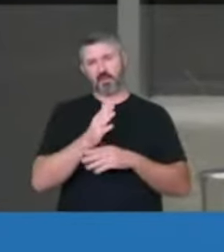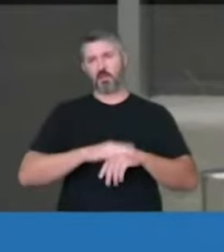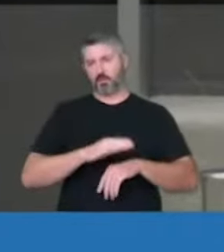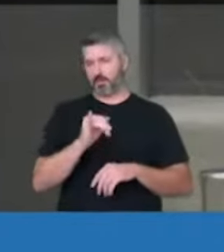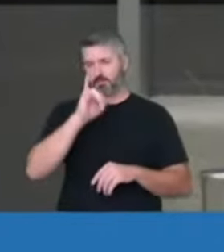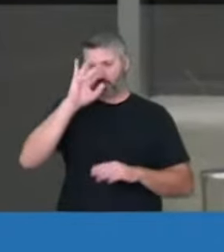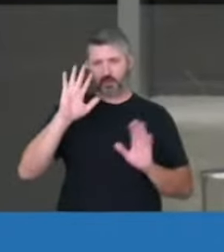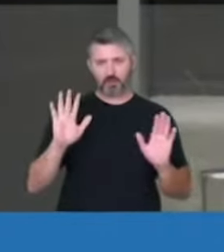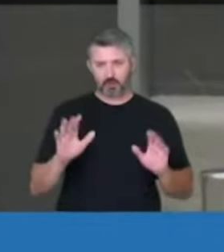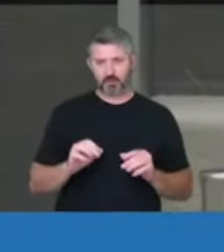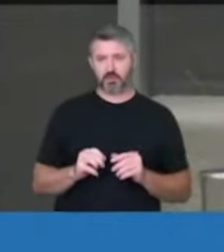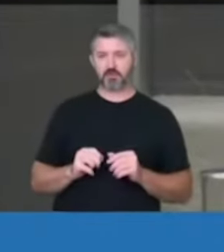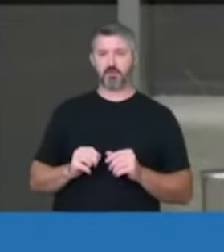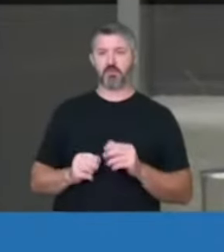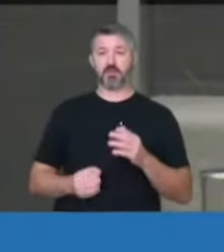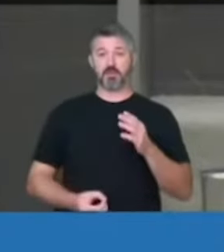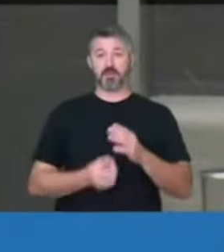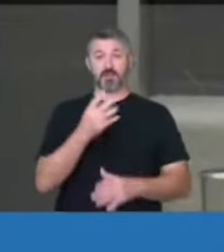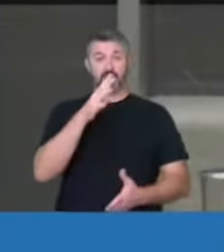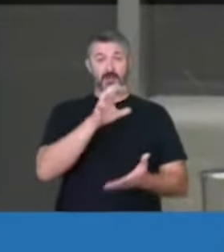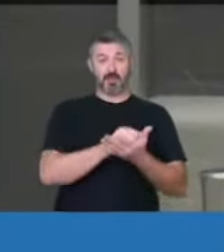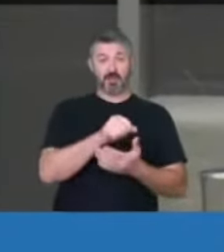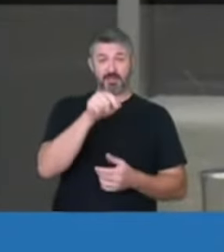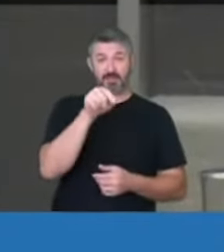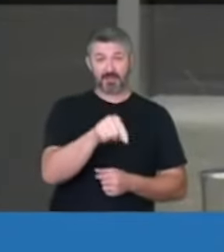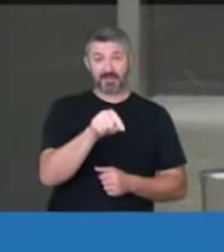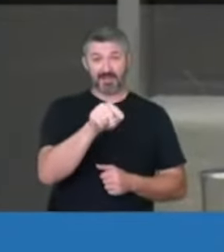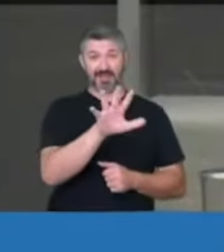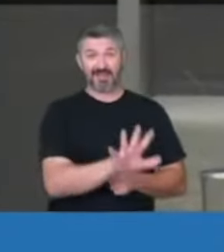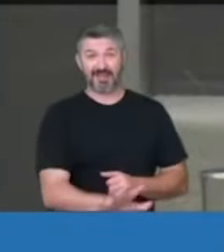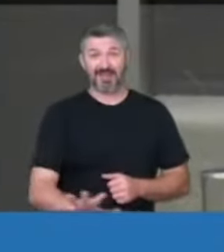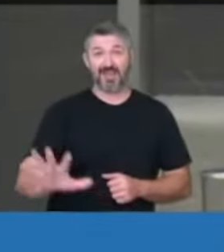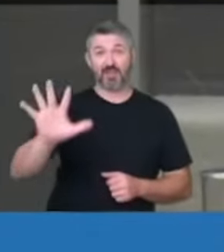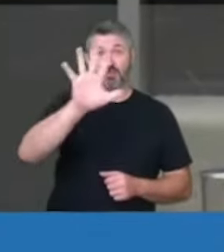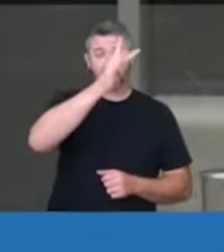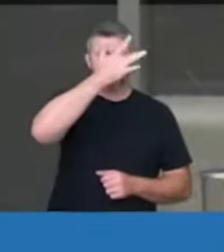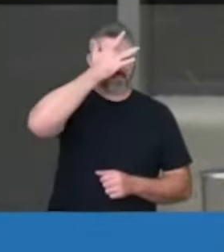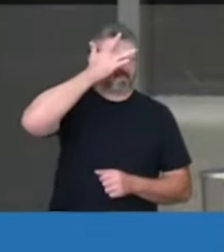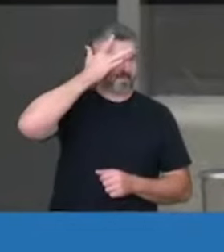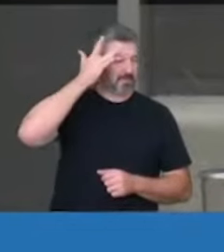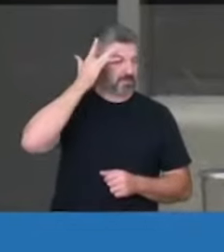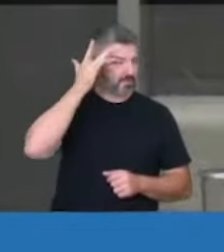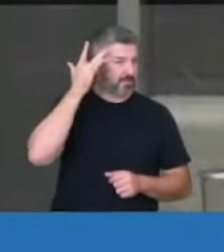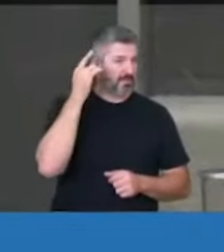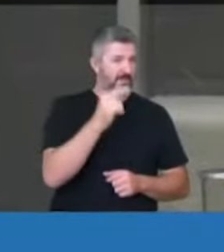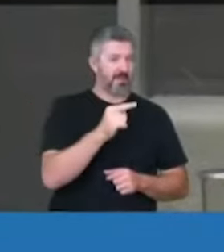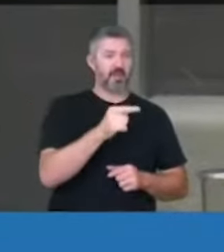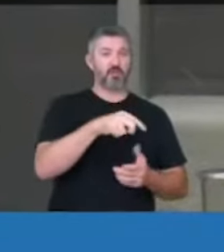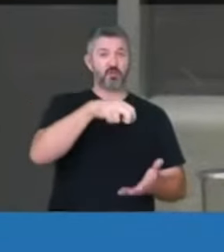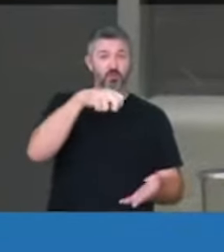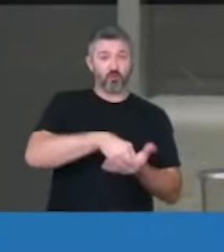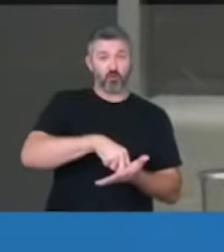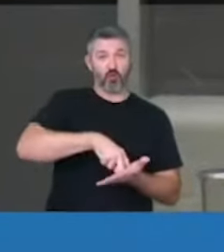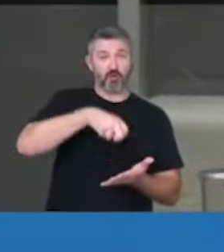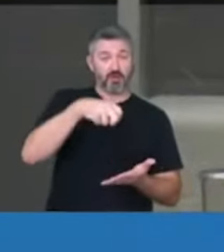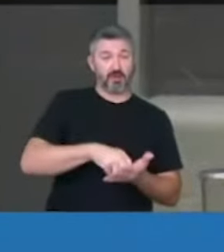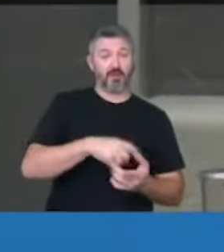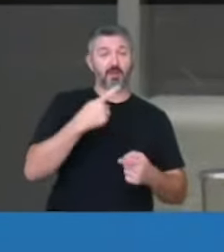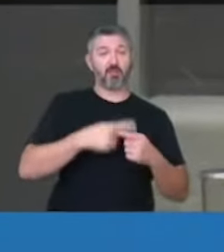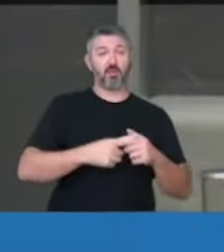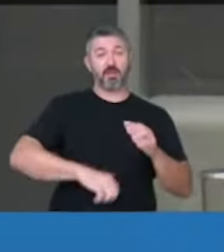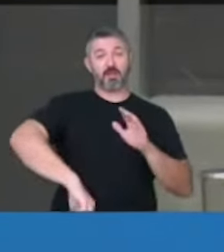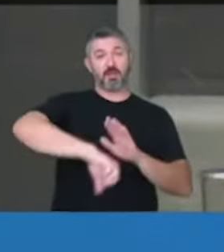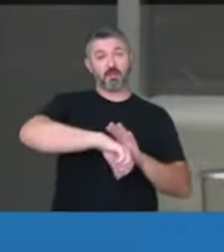nós. A criação desse cadastro nacional de pessoas condenadas pelo crime de